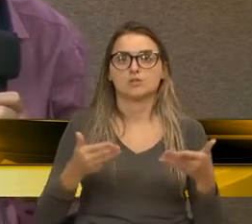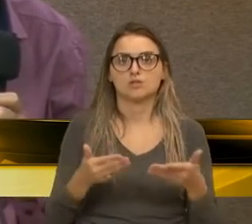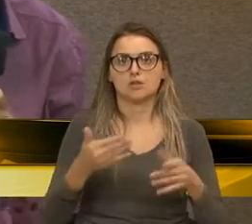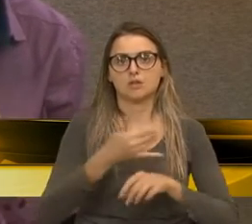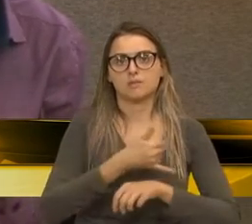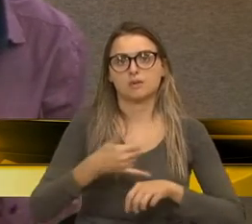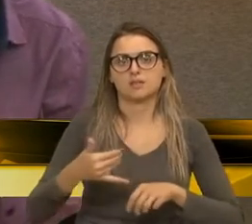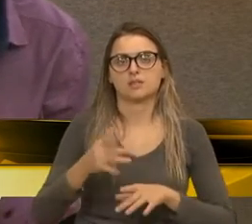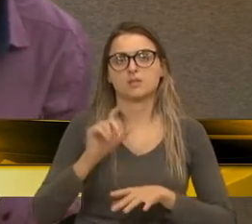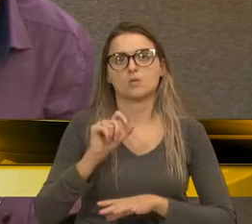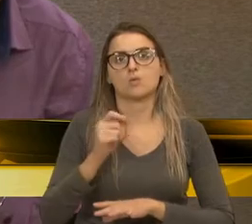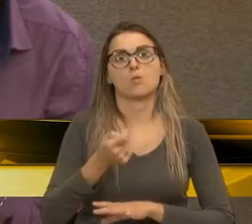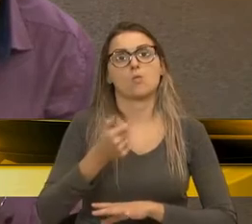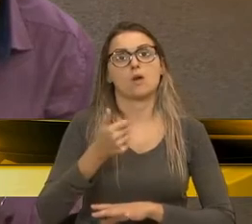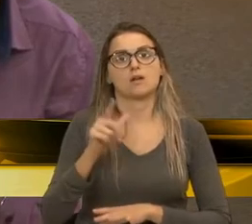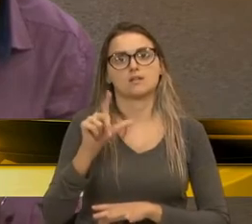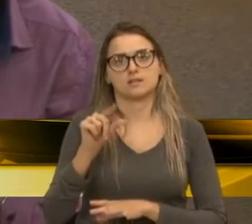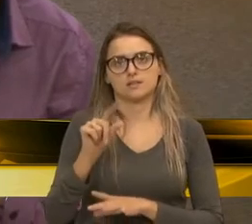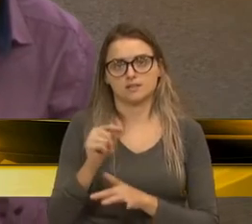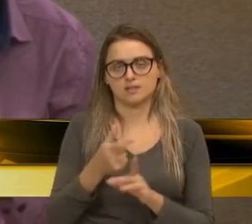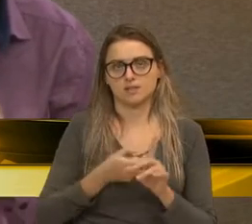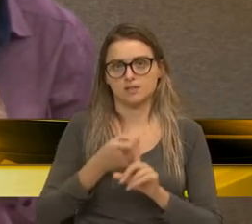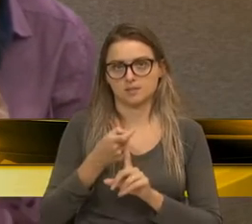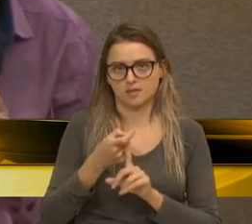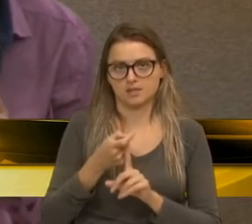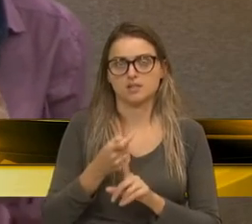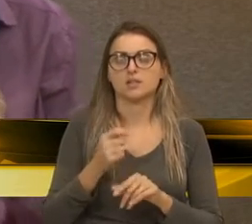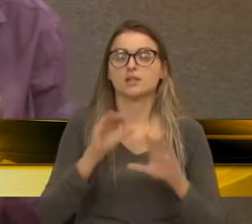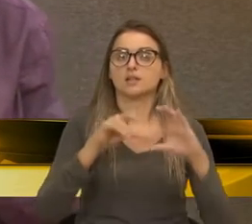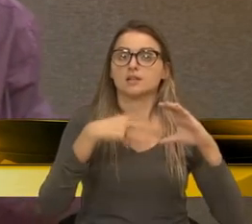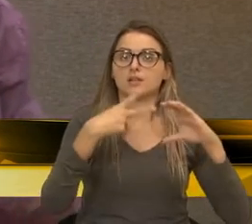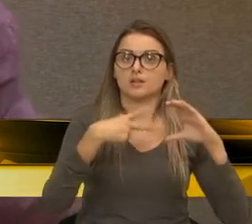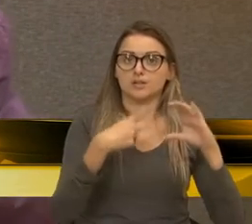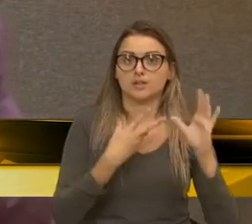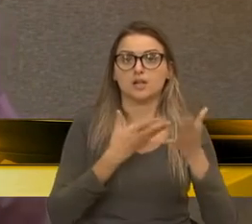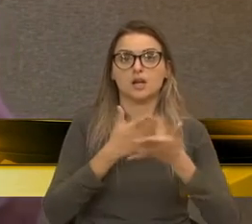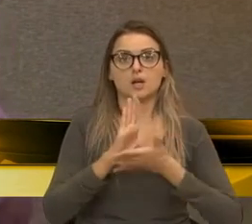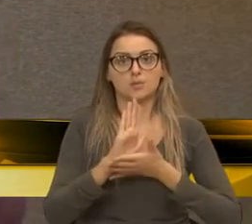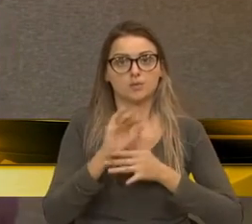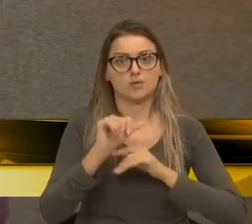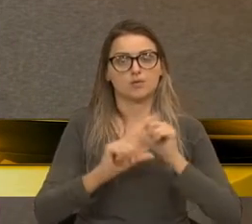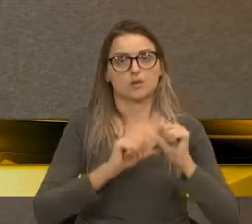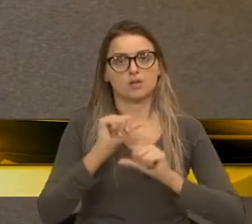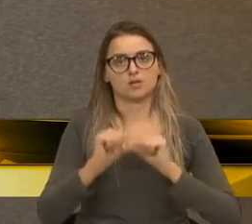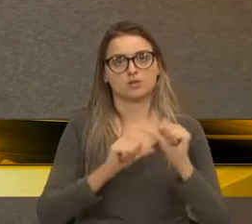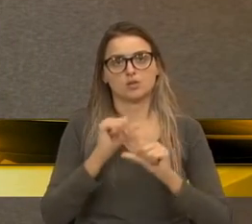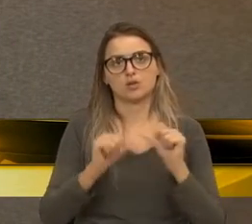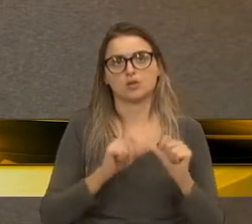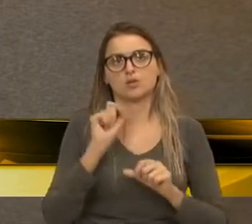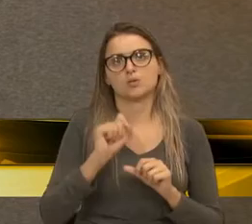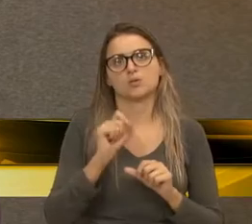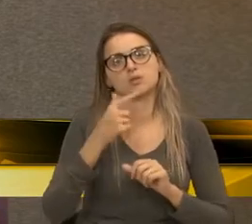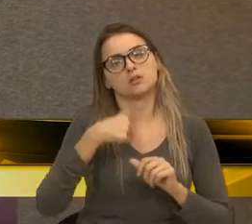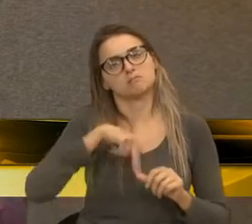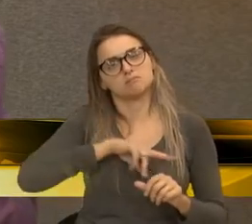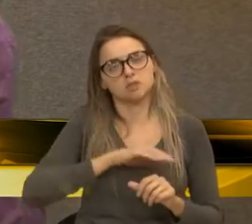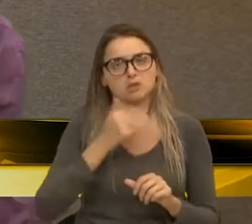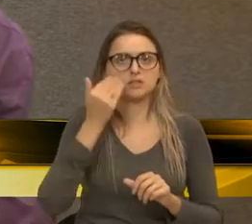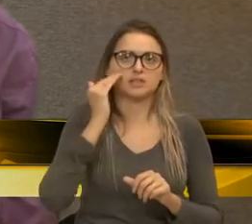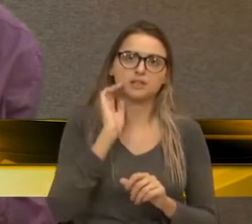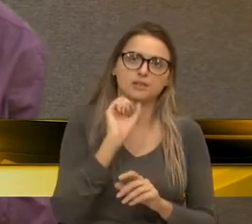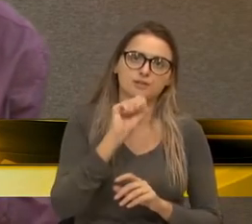passaram quase 10 meses que esta Casa aprovou alteração que nós entendemos que era pertinente.